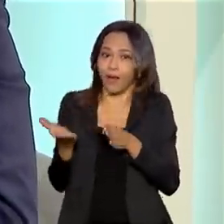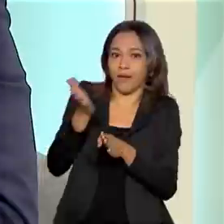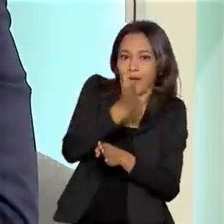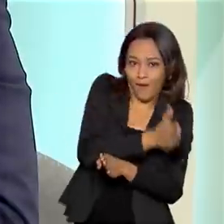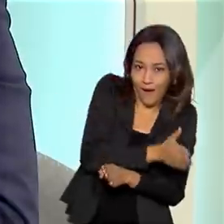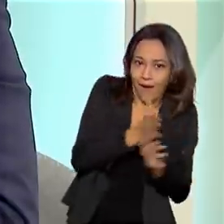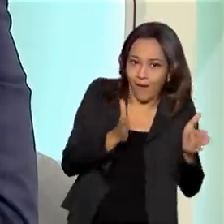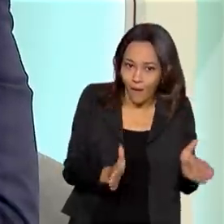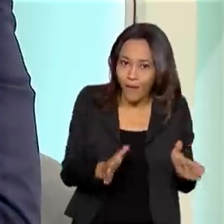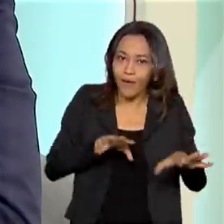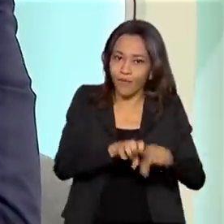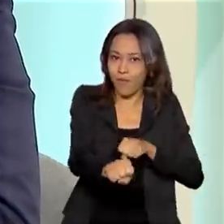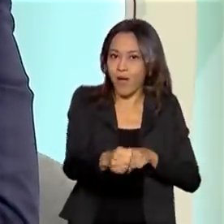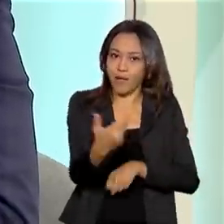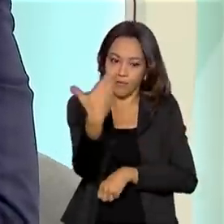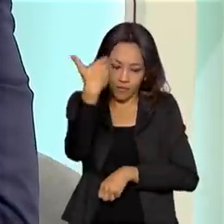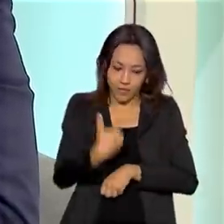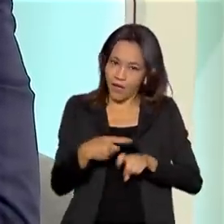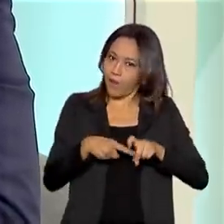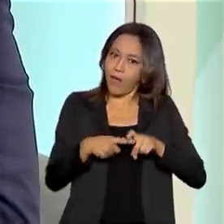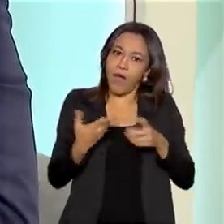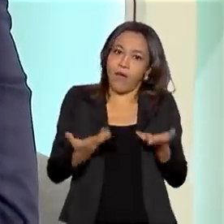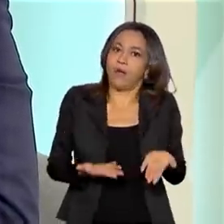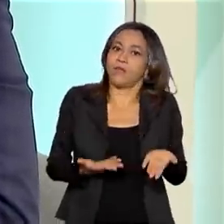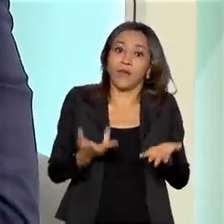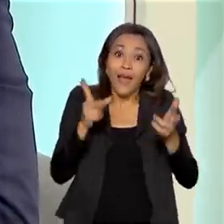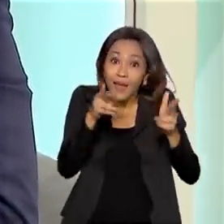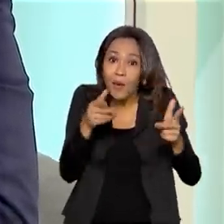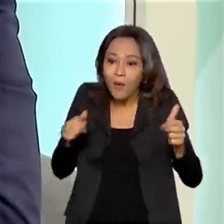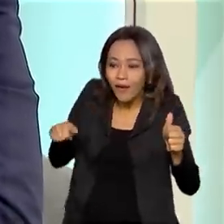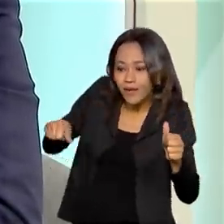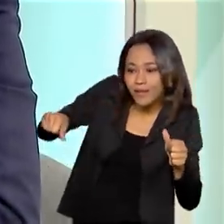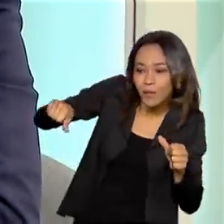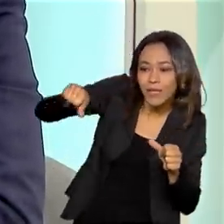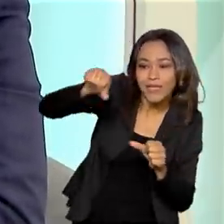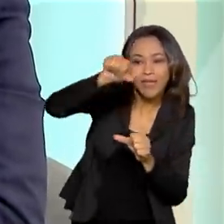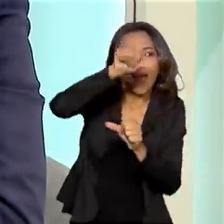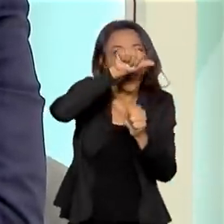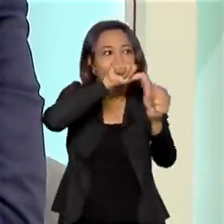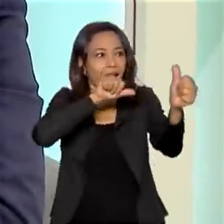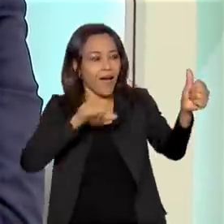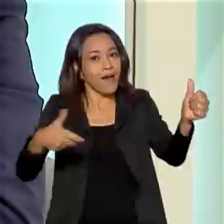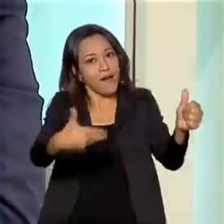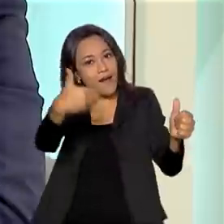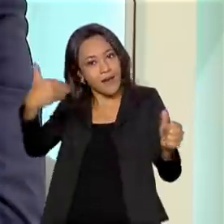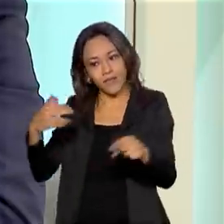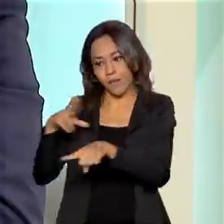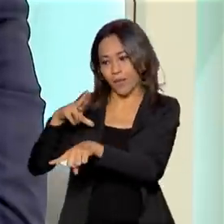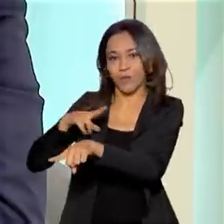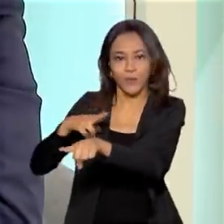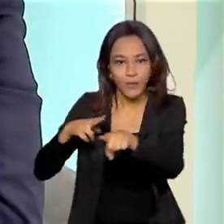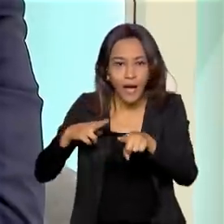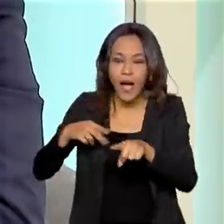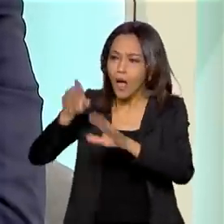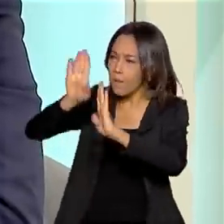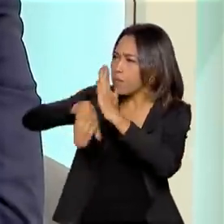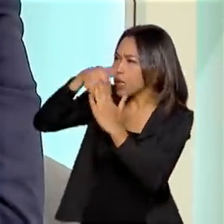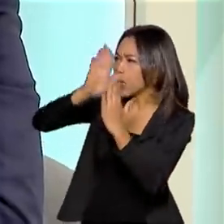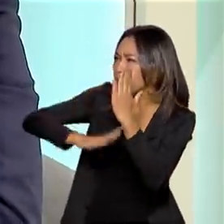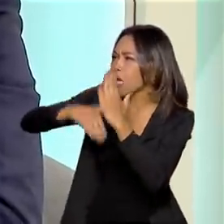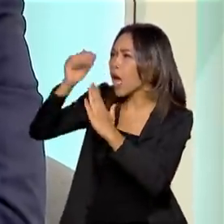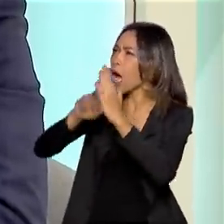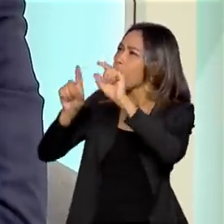é um médico formado. Um bem cultural também tem essa mudança de status. Antes, ele era um bem privado, um bem que era